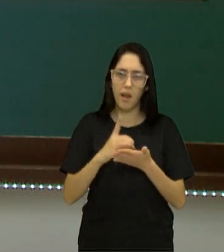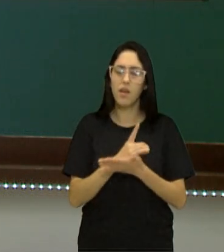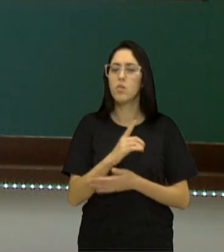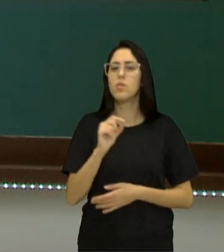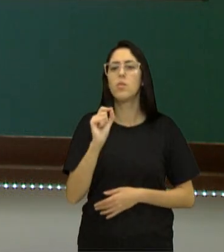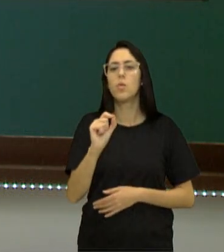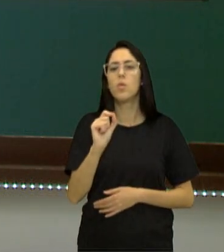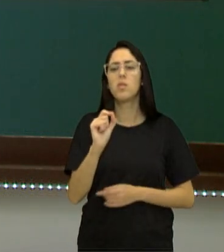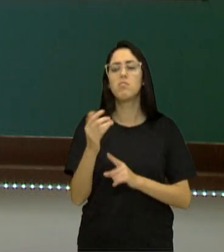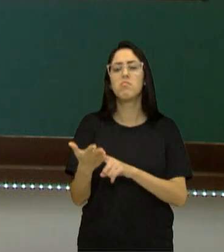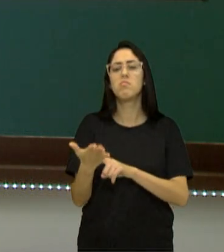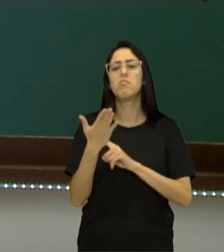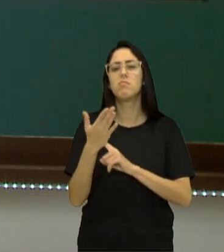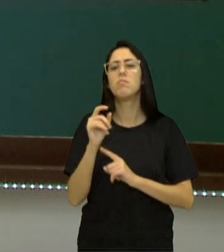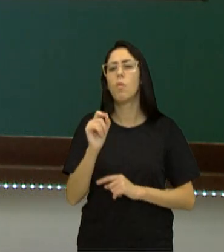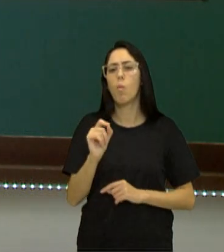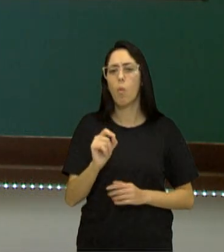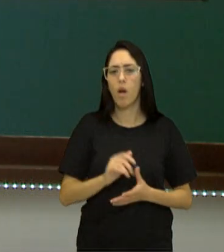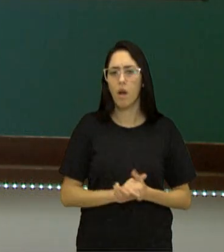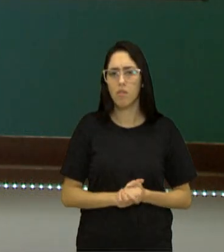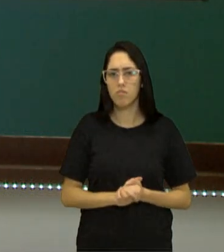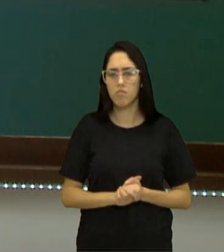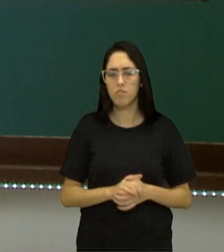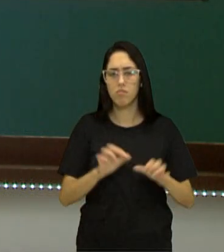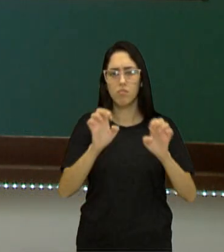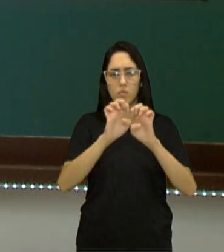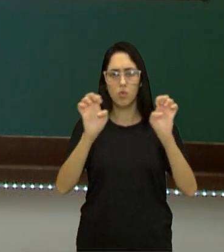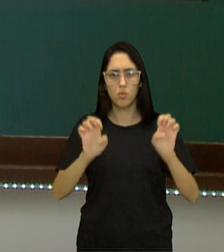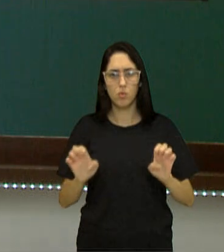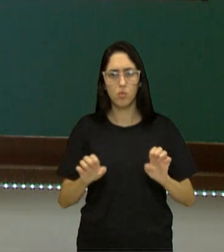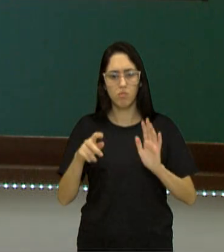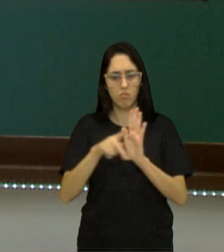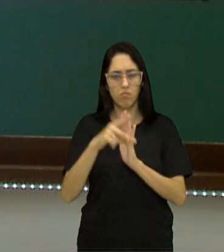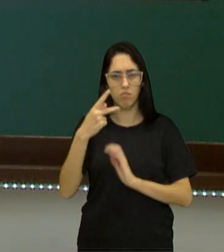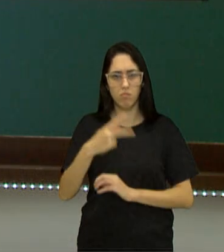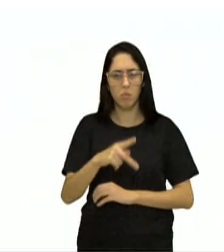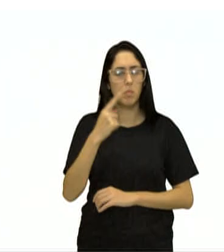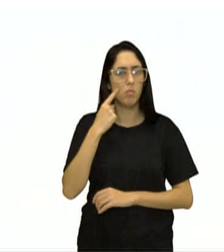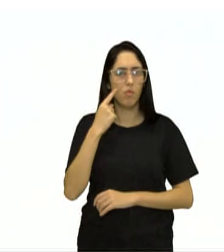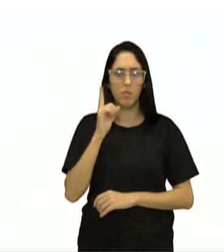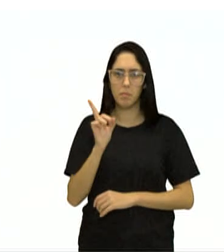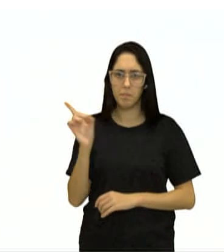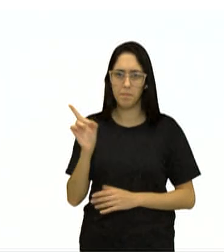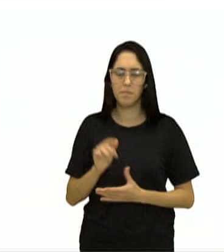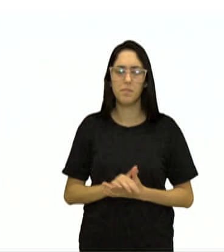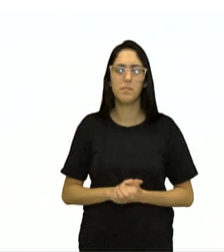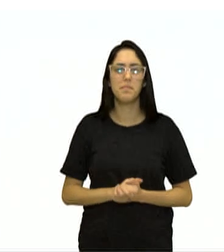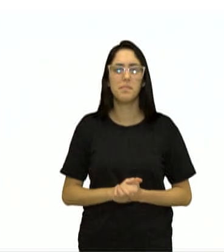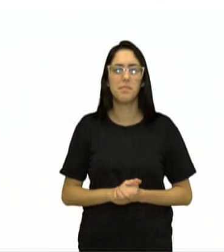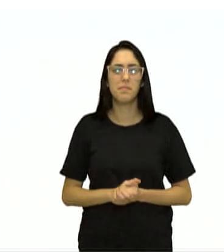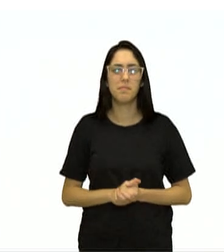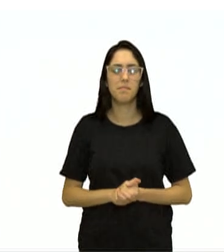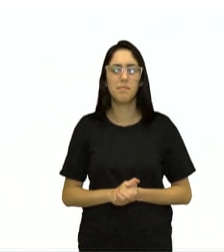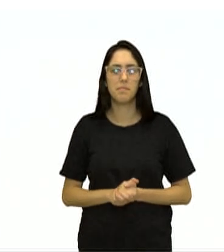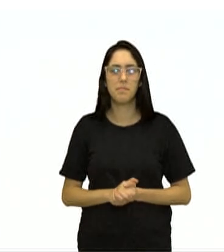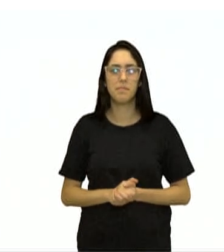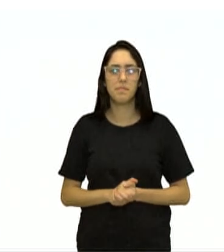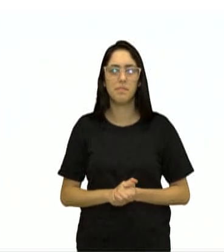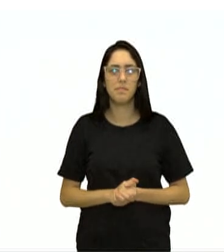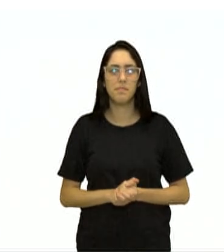aparecem essas estruturas. Se essas estruturas todas, elas efetivamente estão presentes. Observe, então. Aqui é no